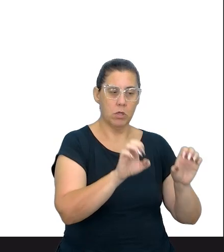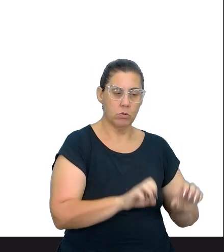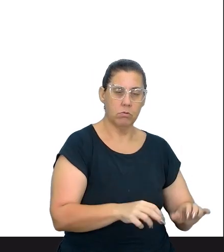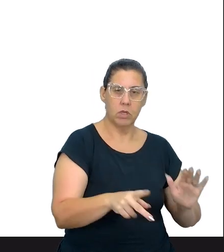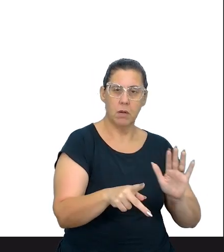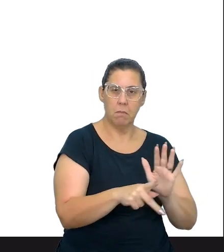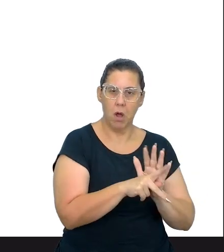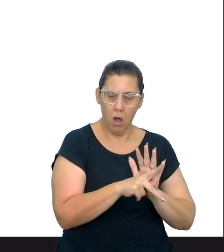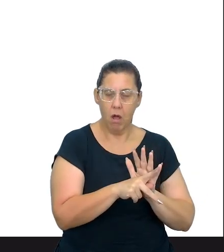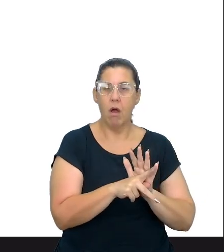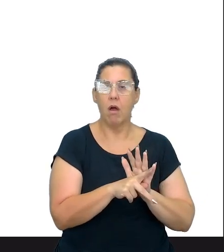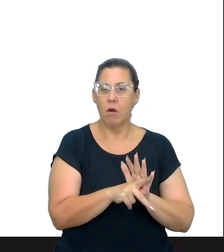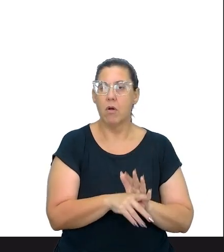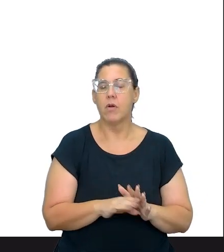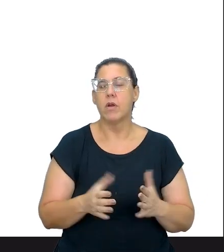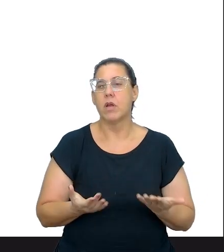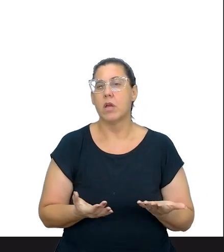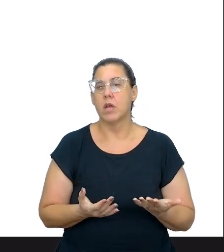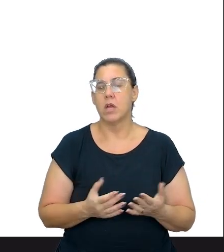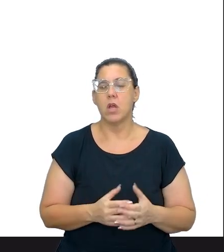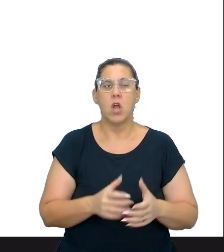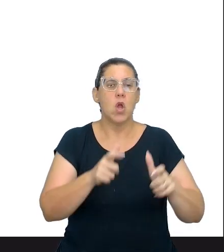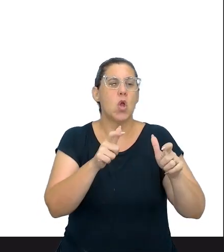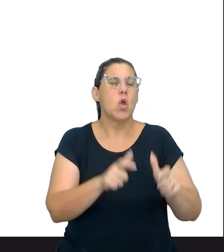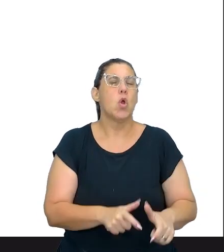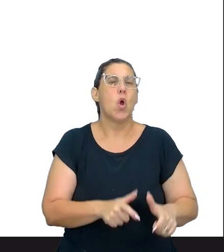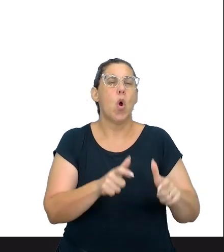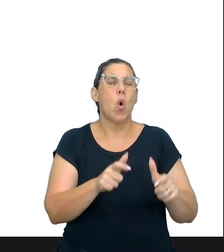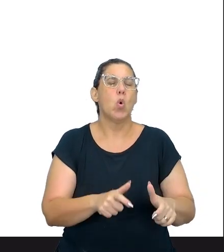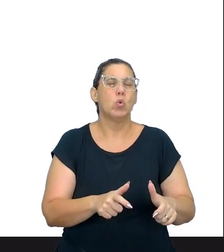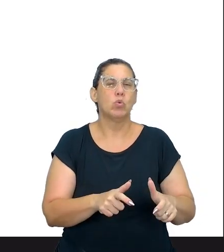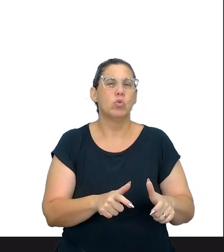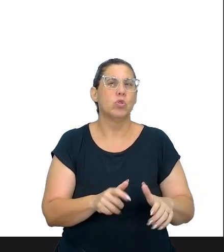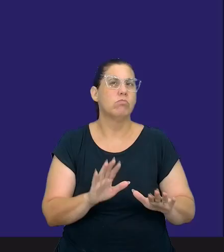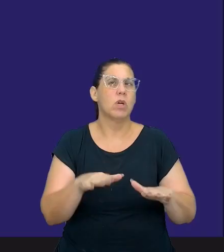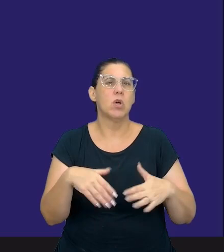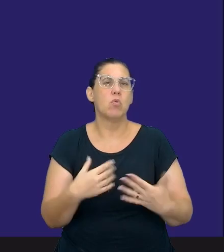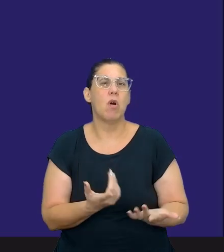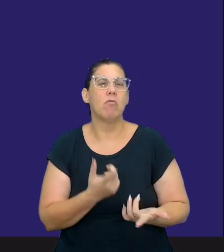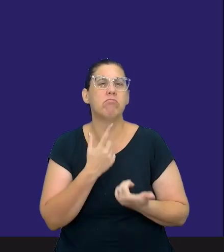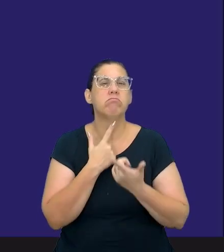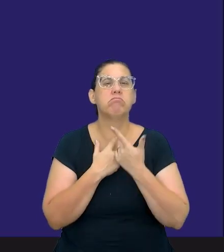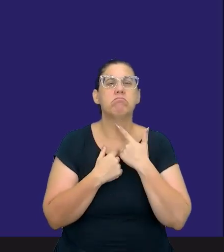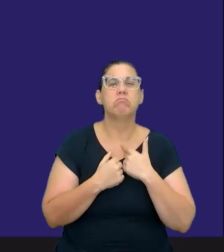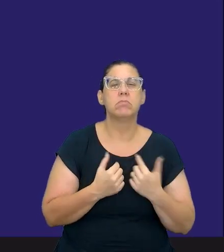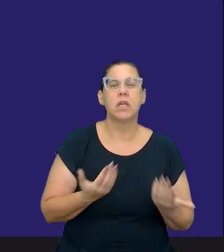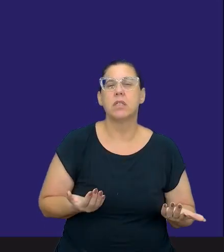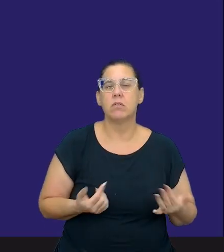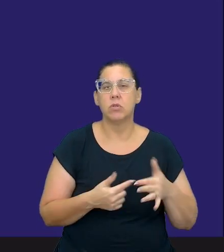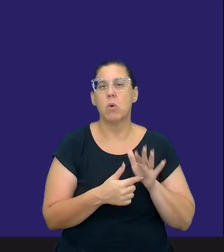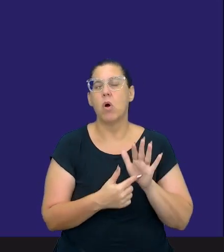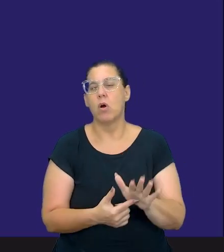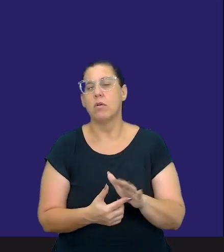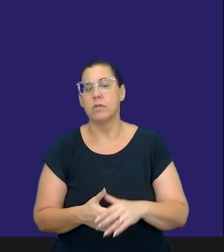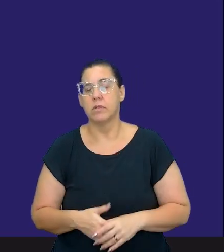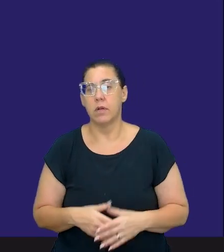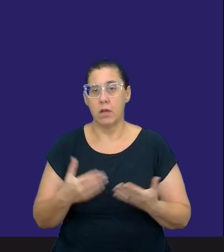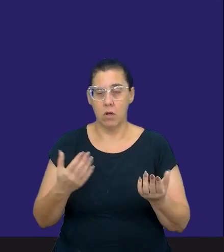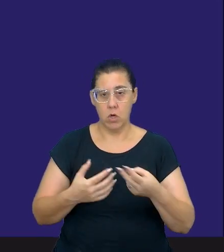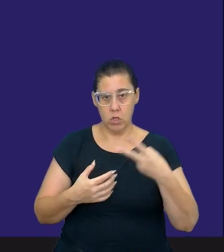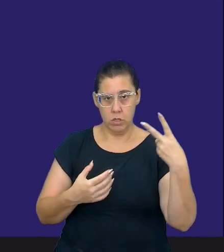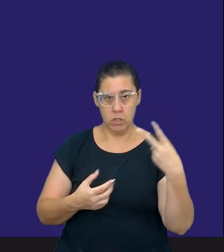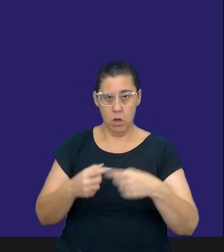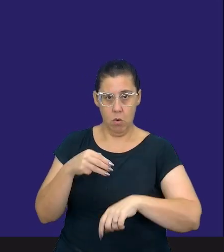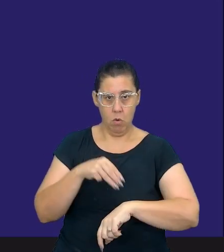própria, né? E aonde que aquilo vai veicular e qual a intencionalidade comunicativa daquilo. Bom, agora nesse segundo